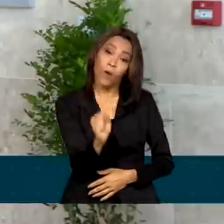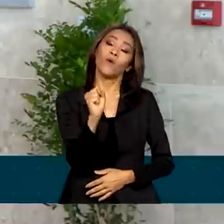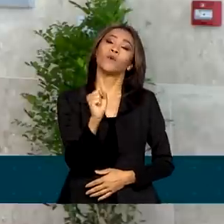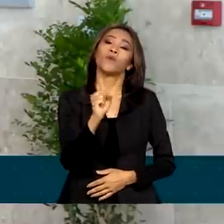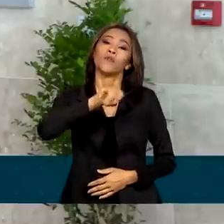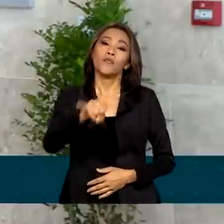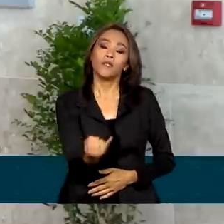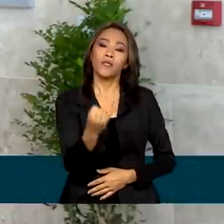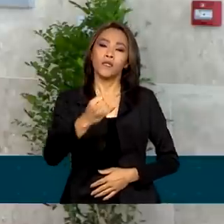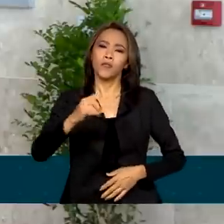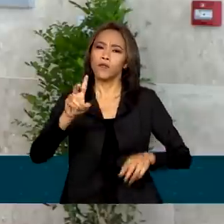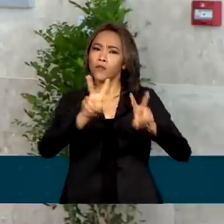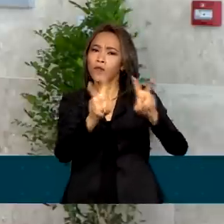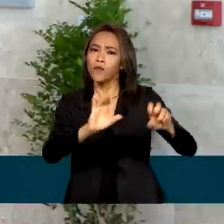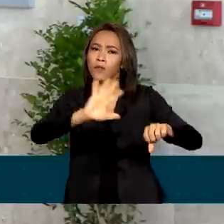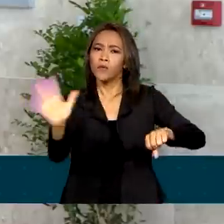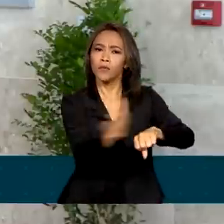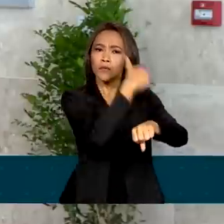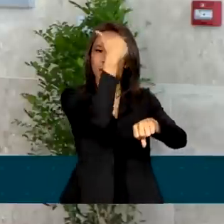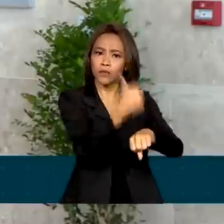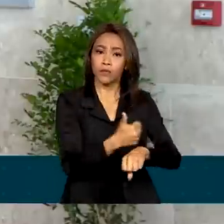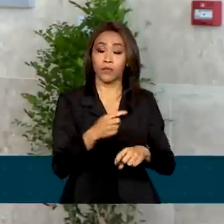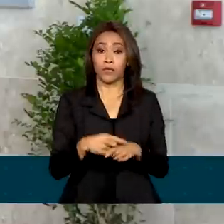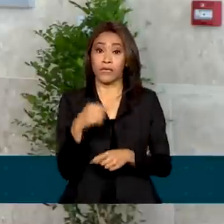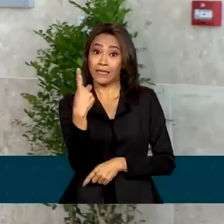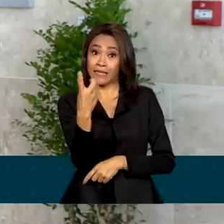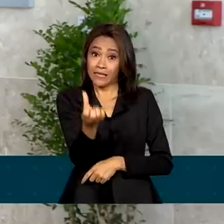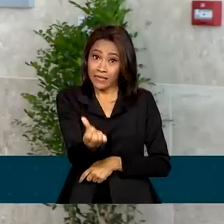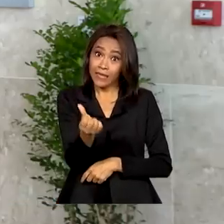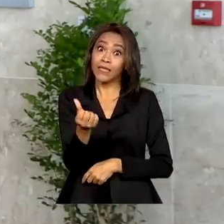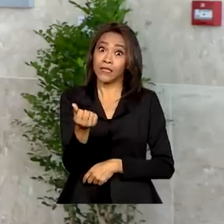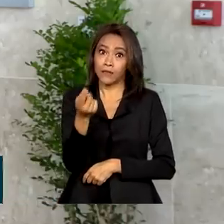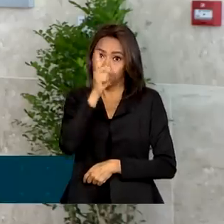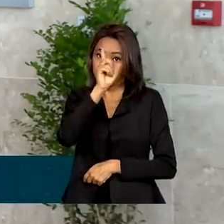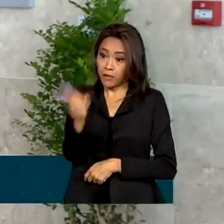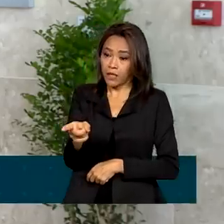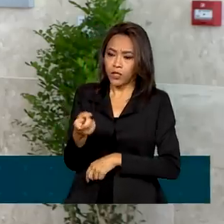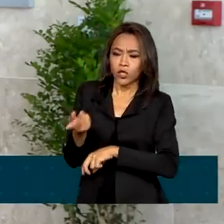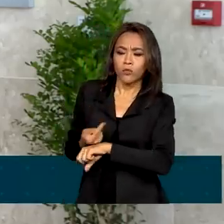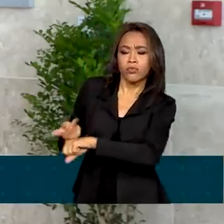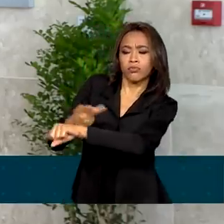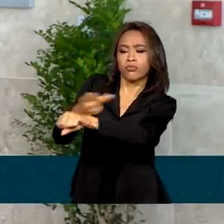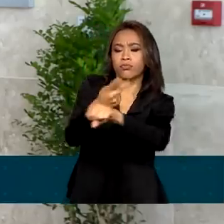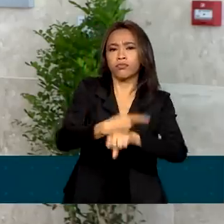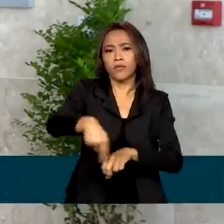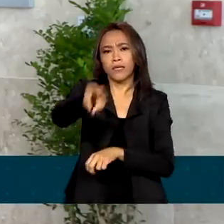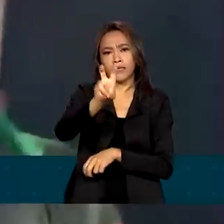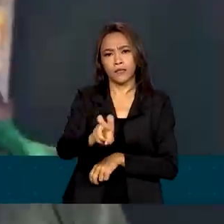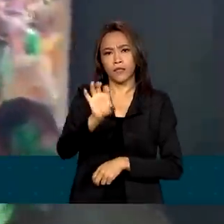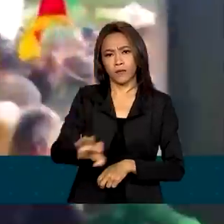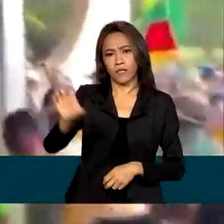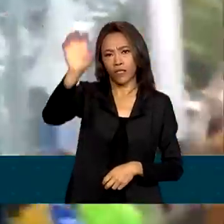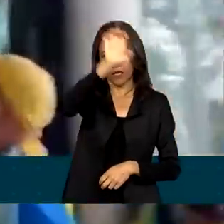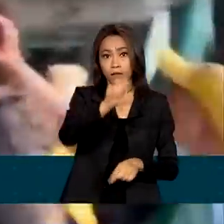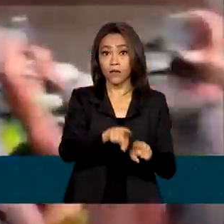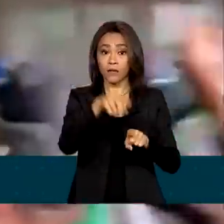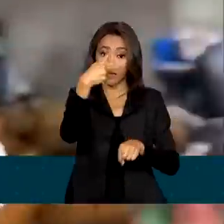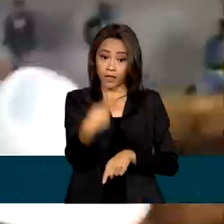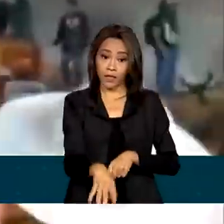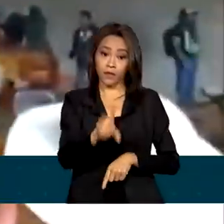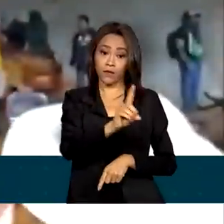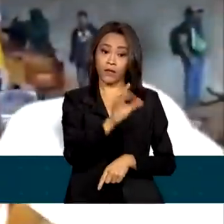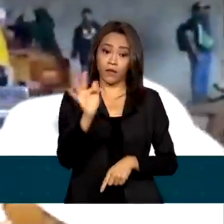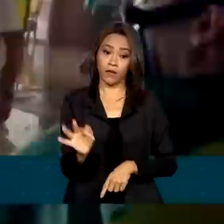oito mandados de prisão preventiva e 16 mandados de busca e apreensão em cinco estados e também no Distrito Federal.